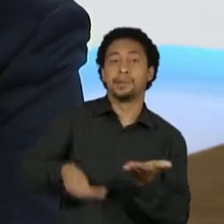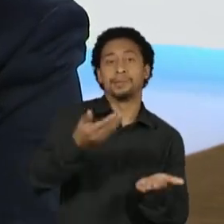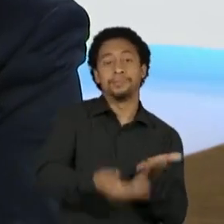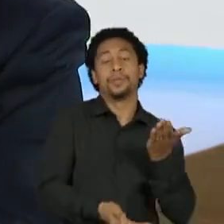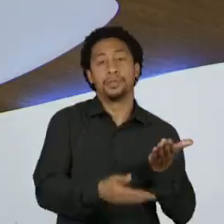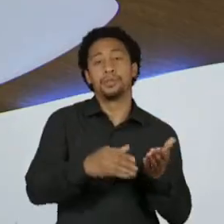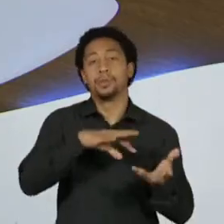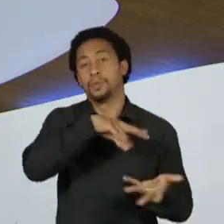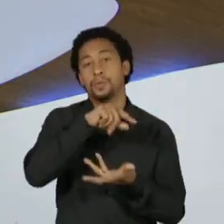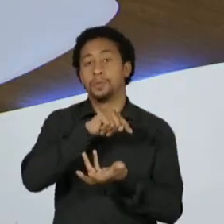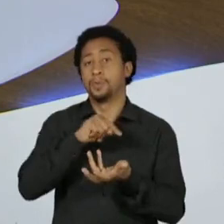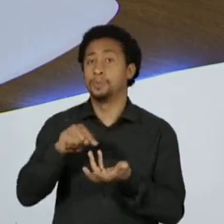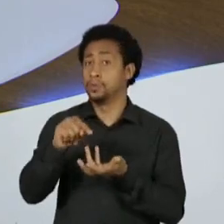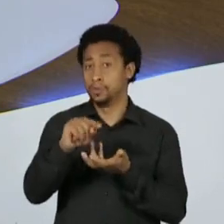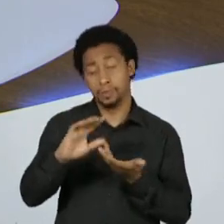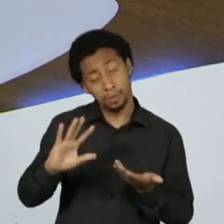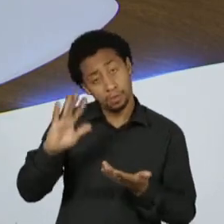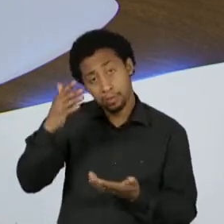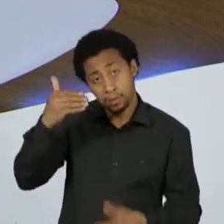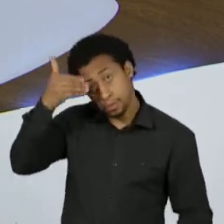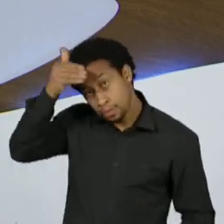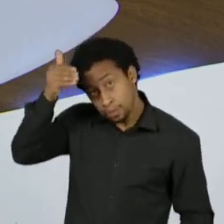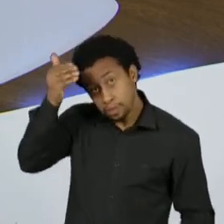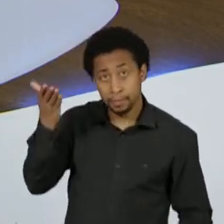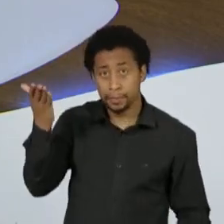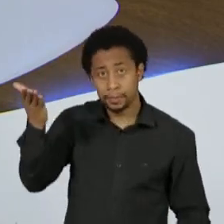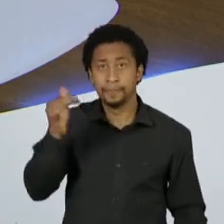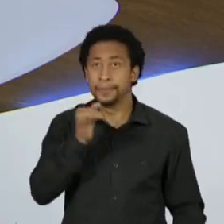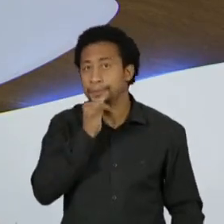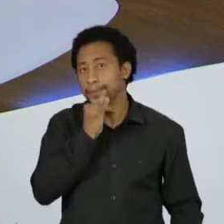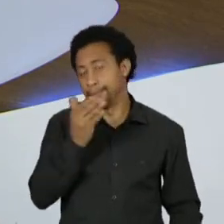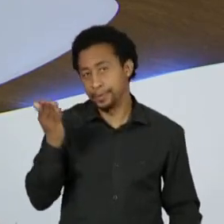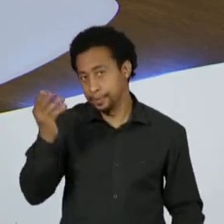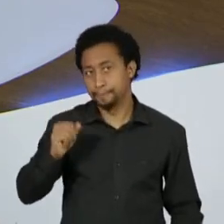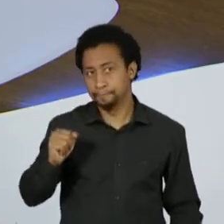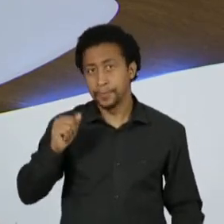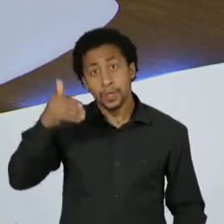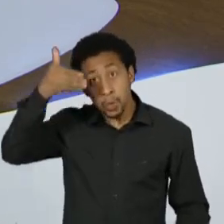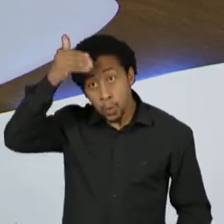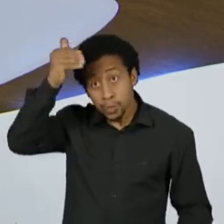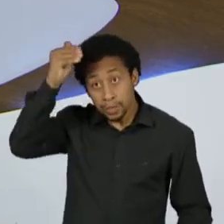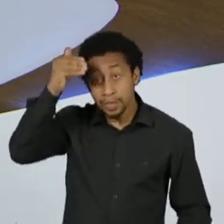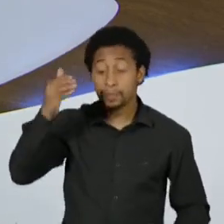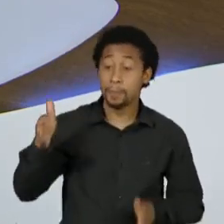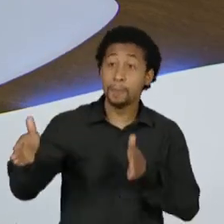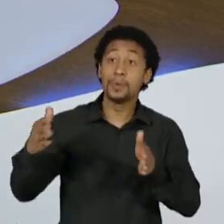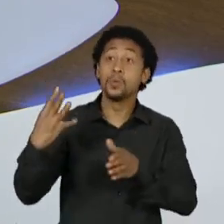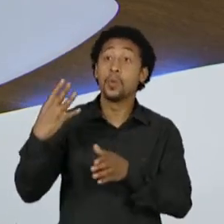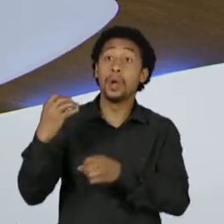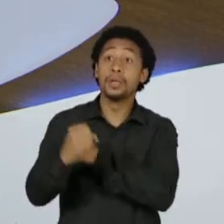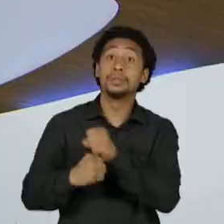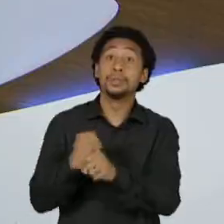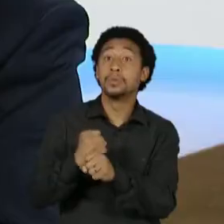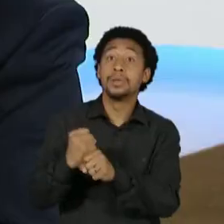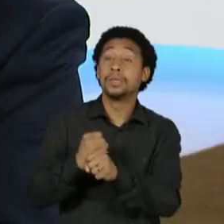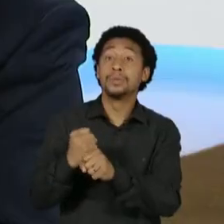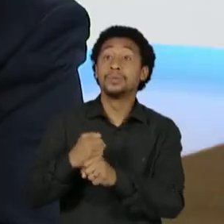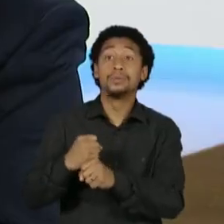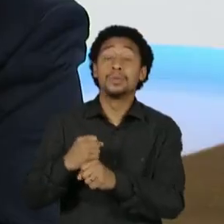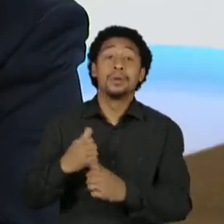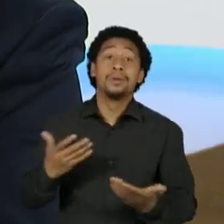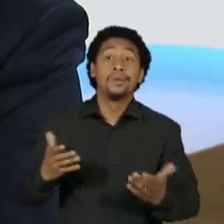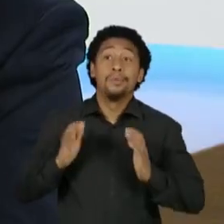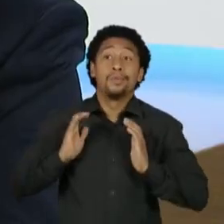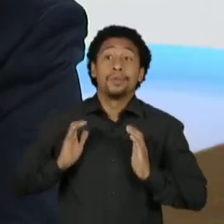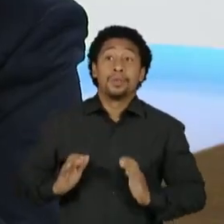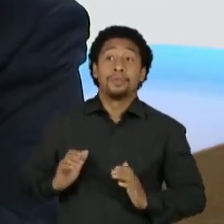E essa foi uma grande dificuldade do Trump, por exemplo. O Trump, ele passou os quatro anos, basicamente, se comportando como de